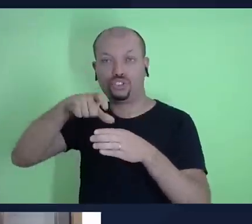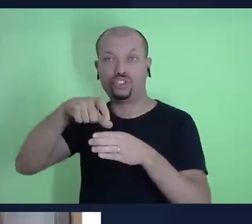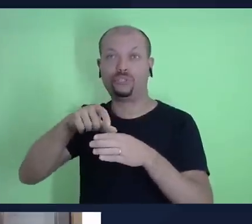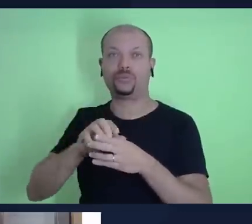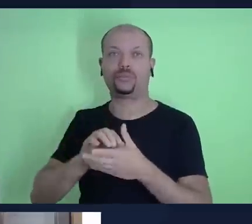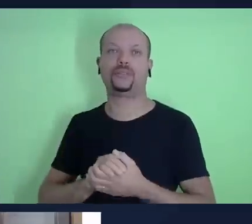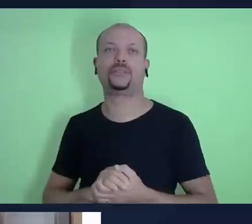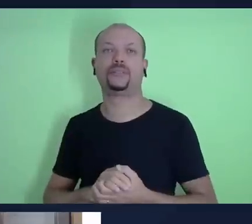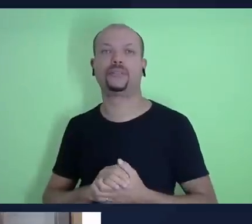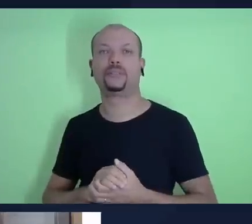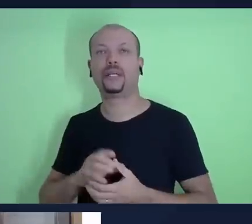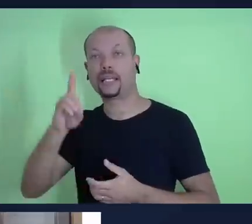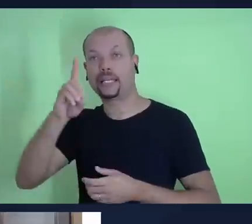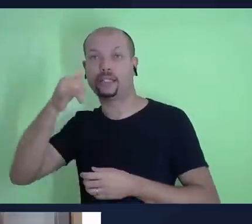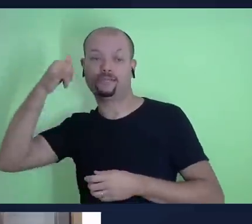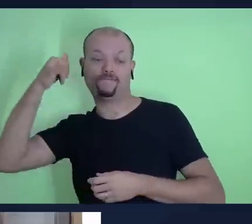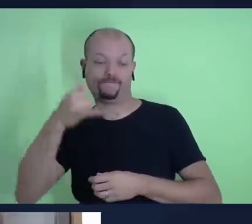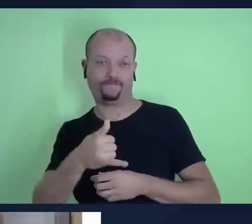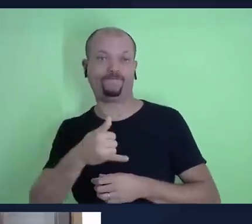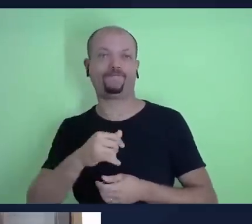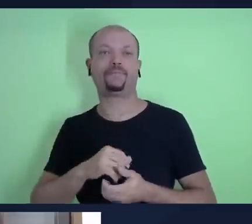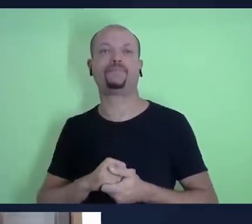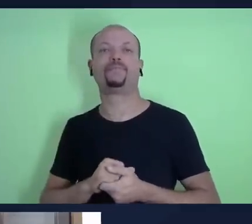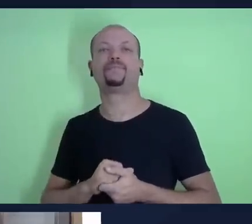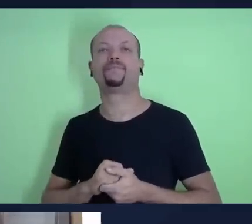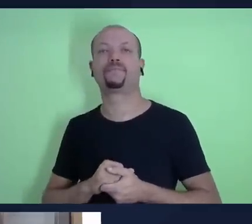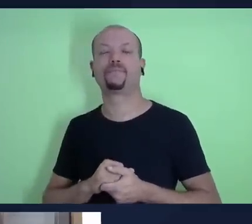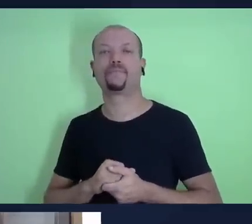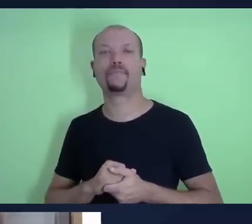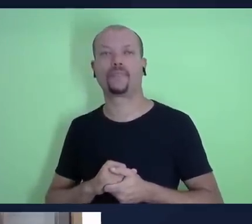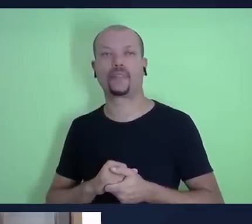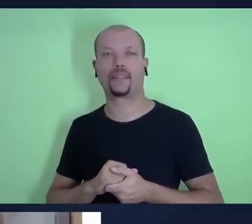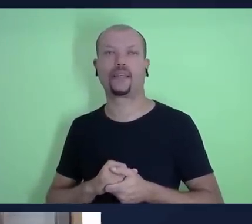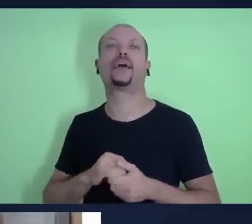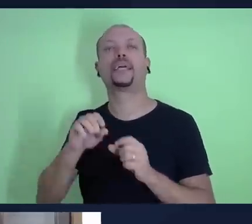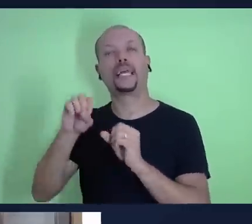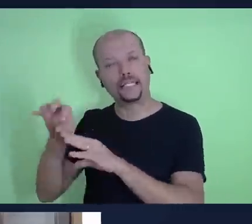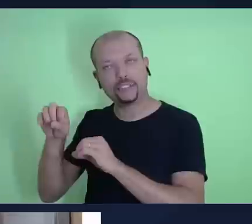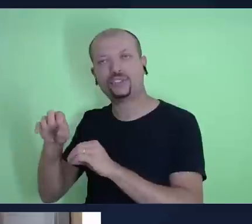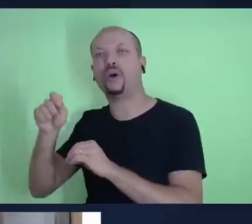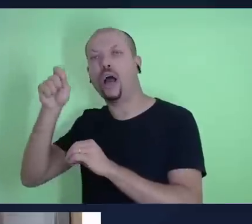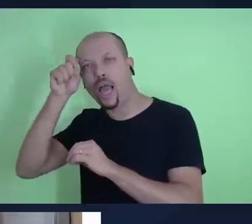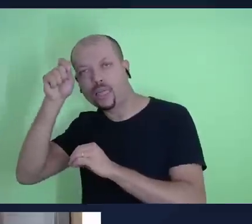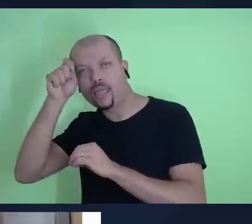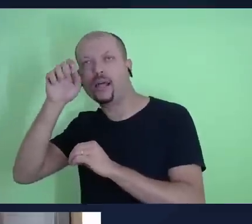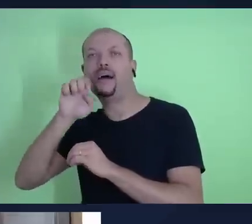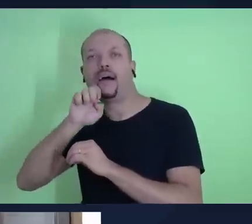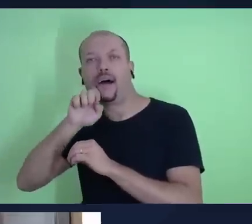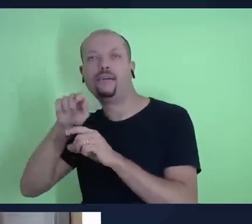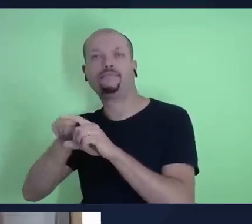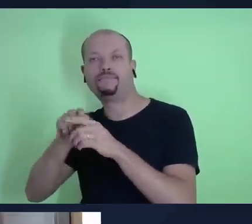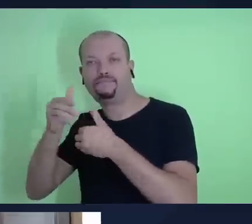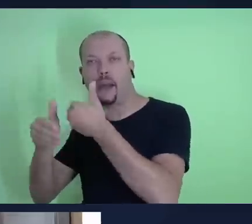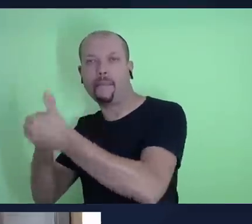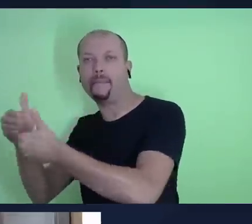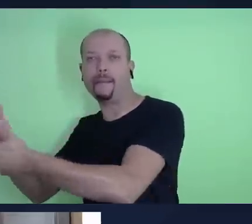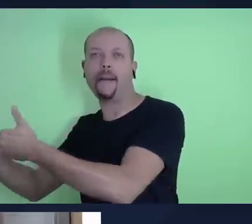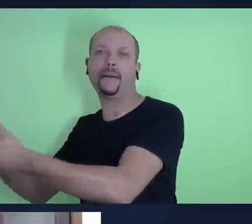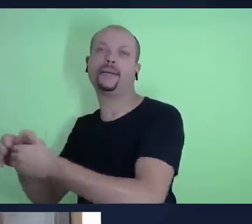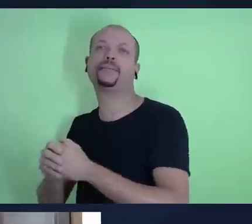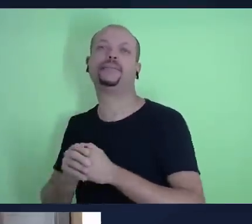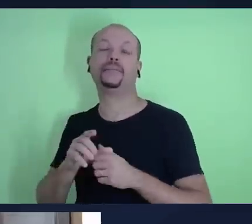Deus, que passou provavelmente para Adão e Eva, isso veio passando, né? Agora, a gente tem isso